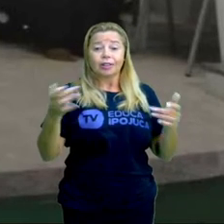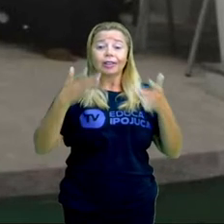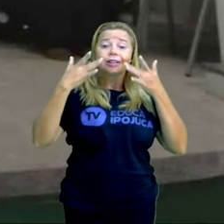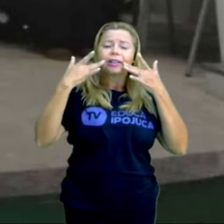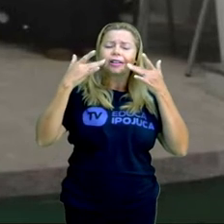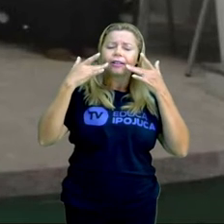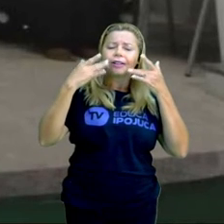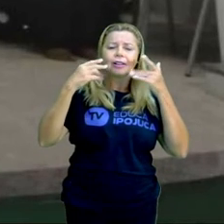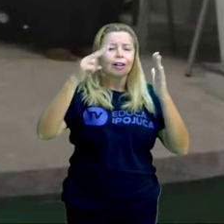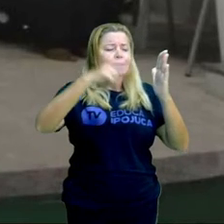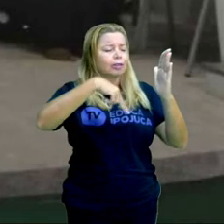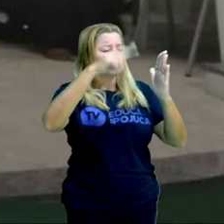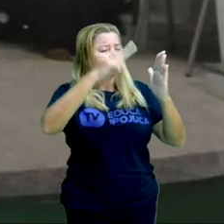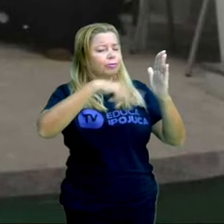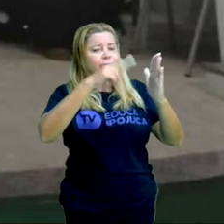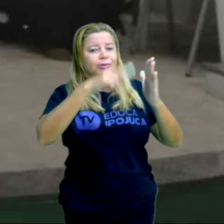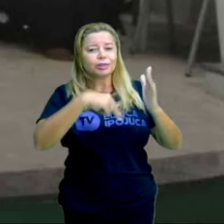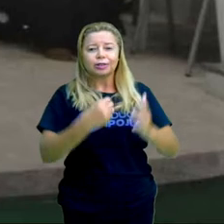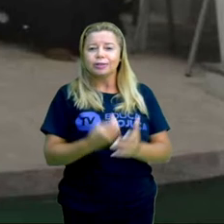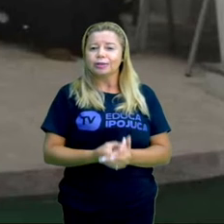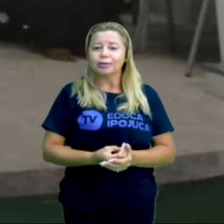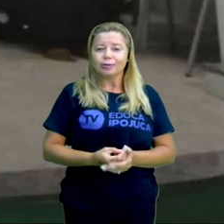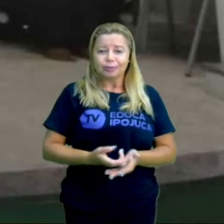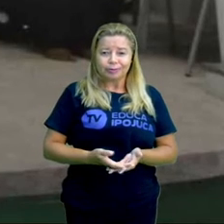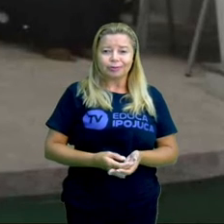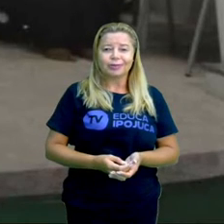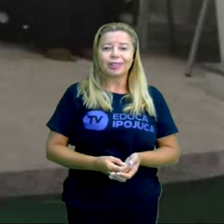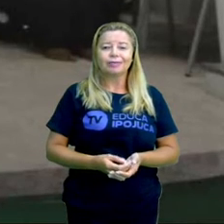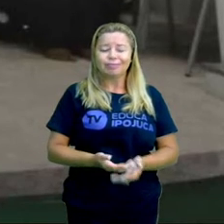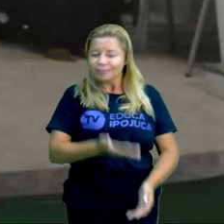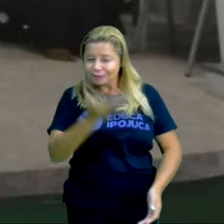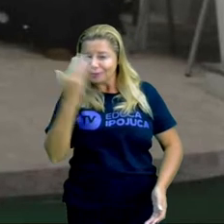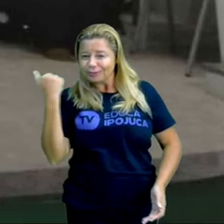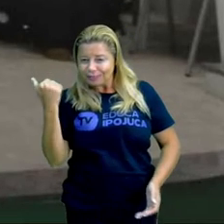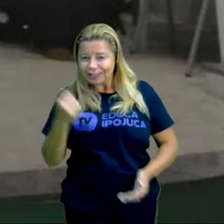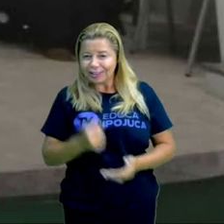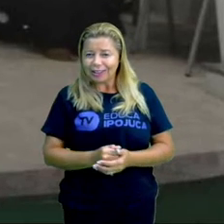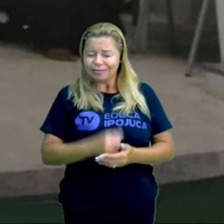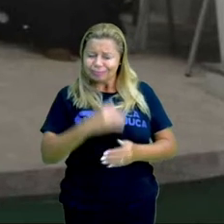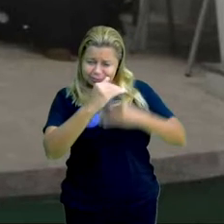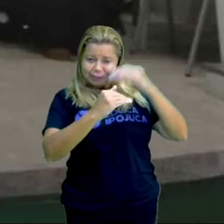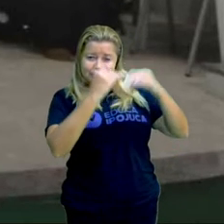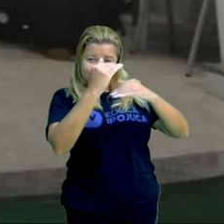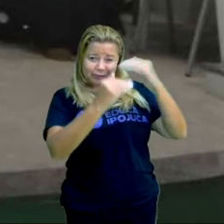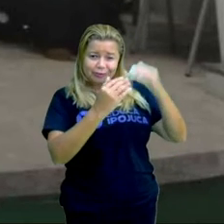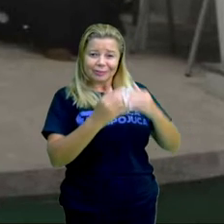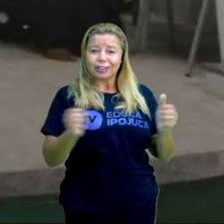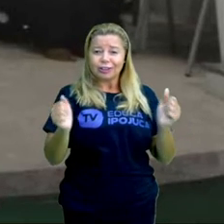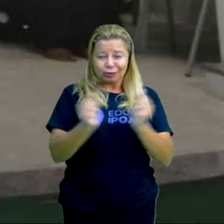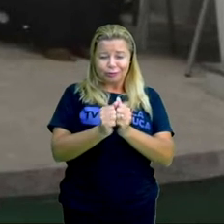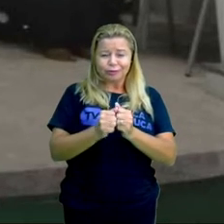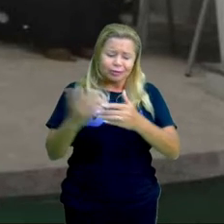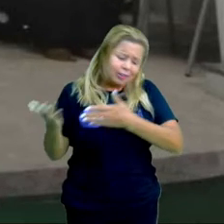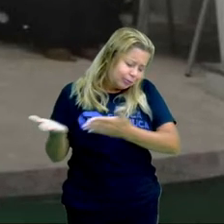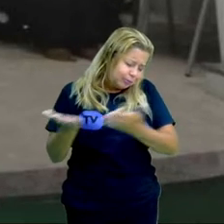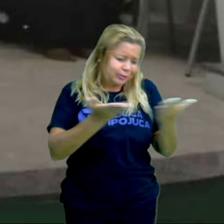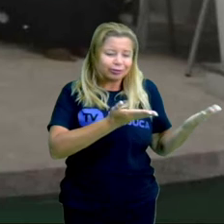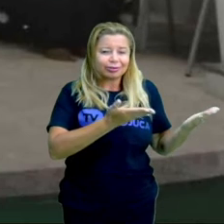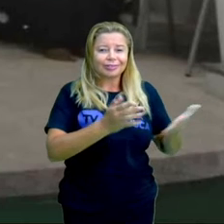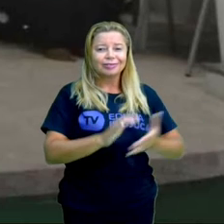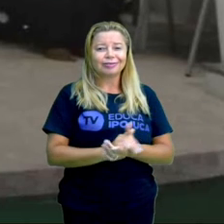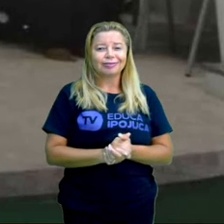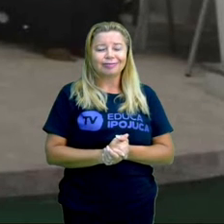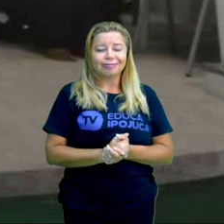dança, da música. Vamos nessa? Vamos construir isso? Sejam todos muito bem-vindos.